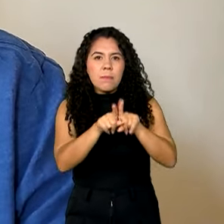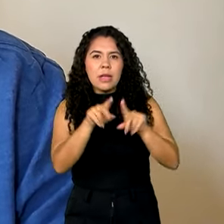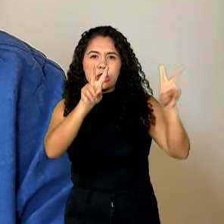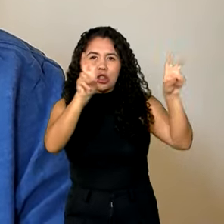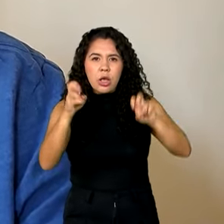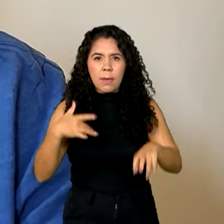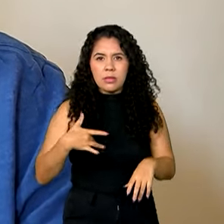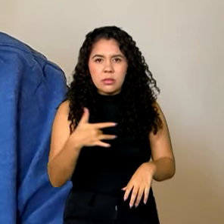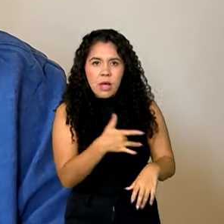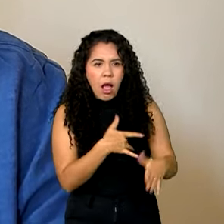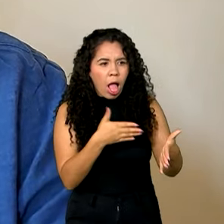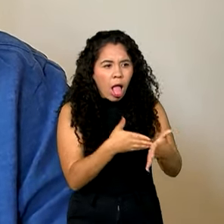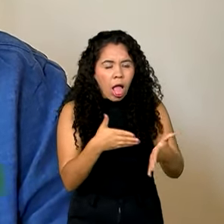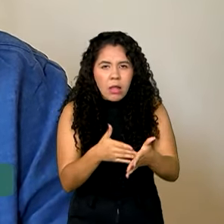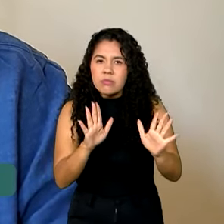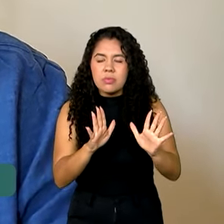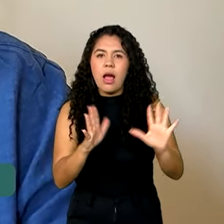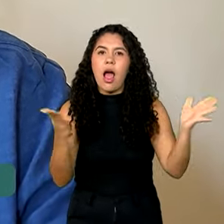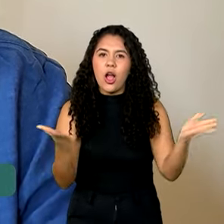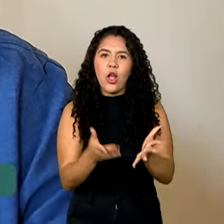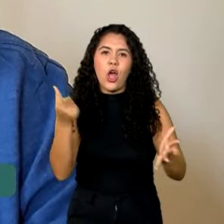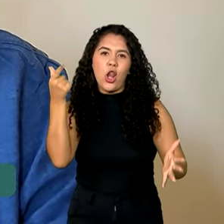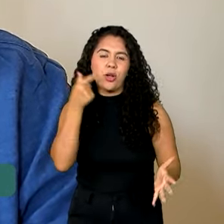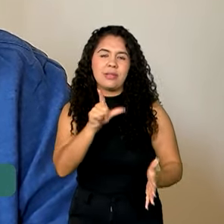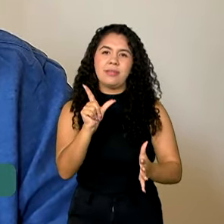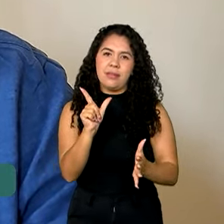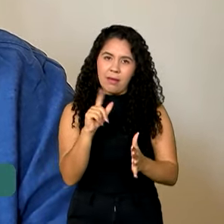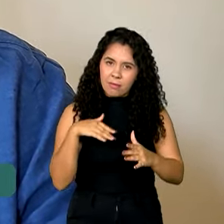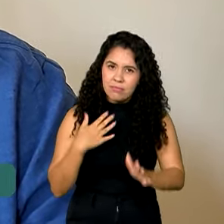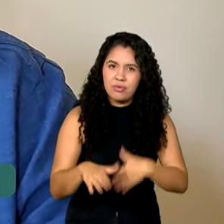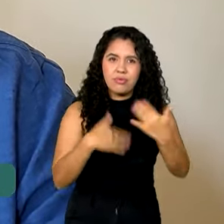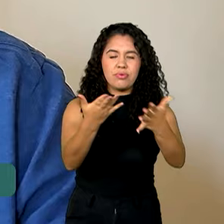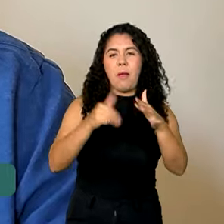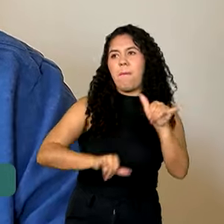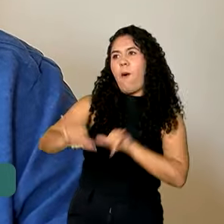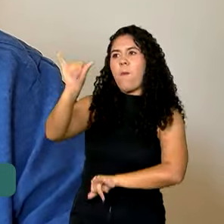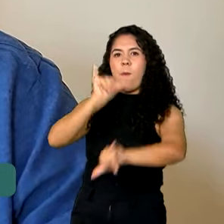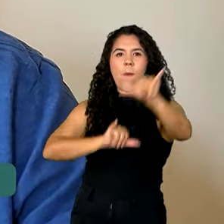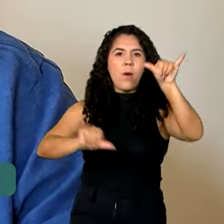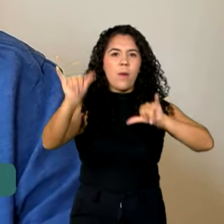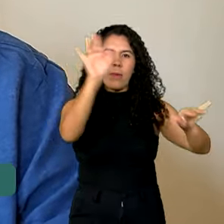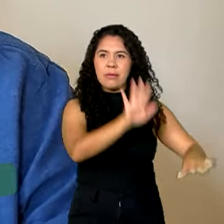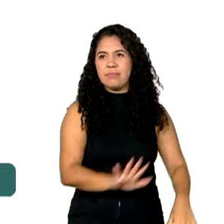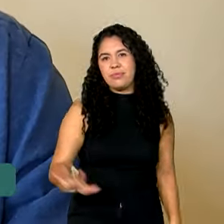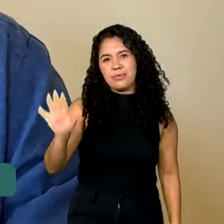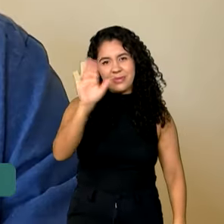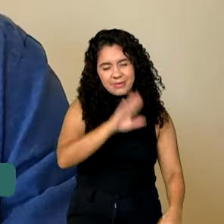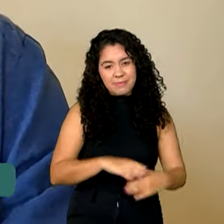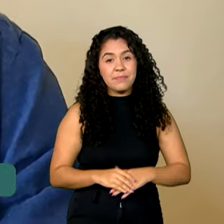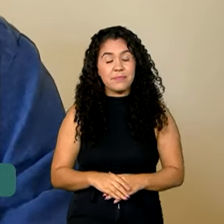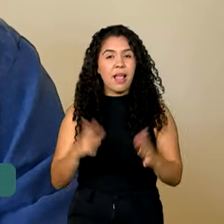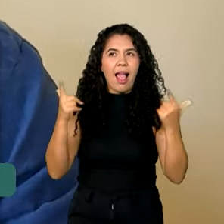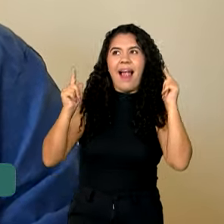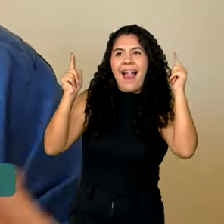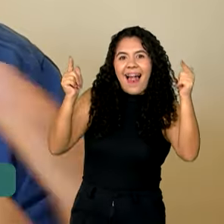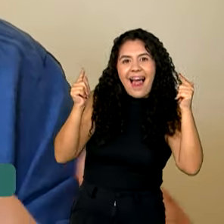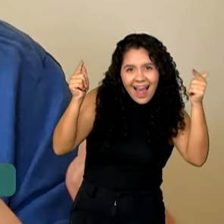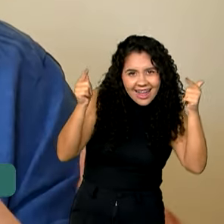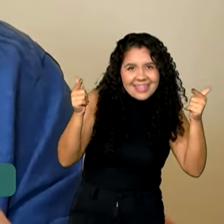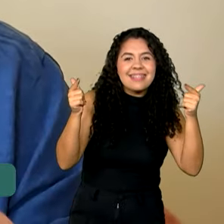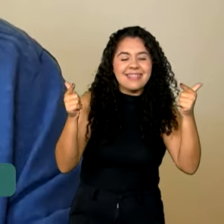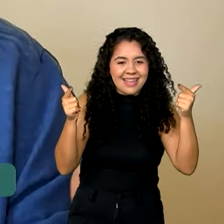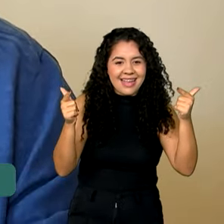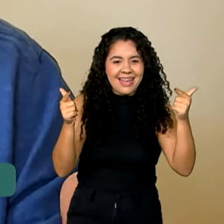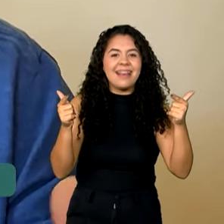permitiram o avanço do número de viagens realizadas pelos brasileiros. O lazer passou a